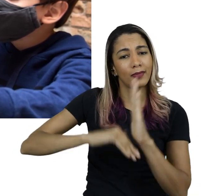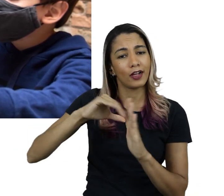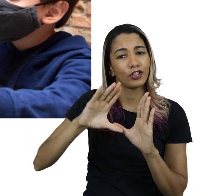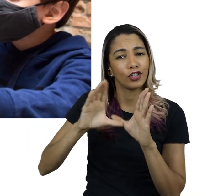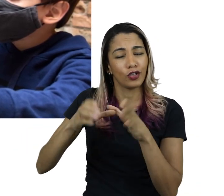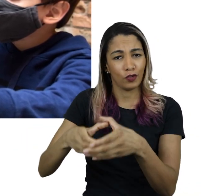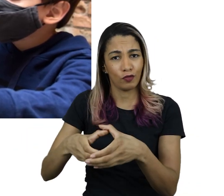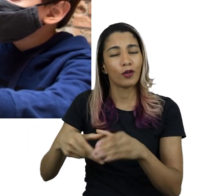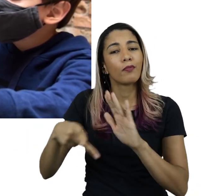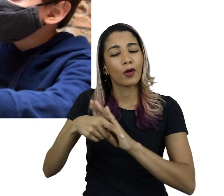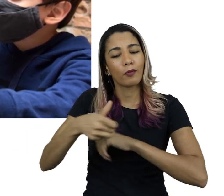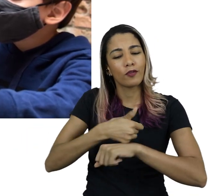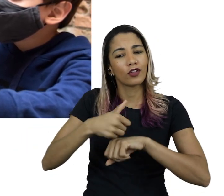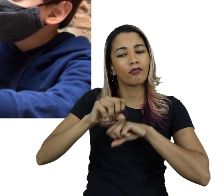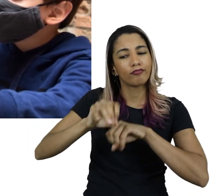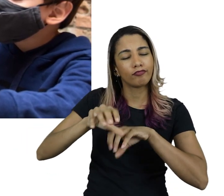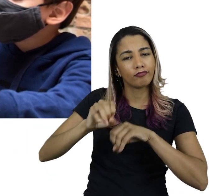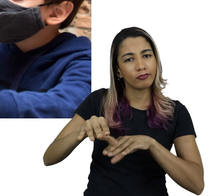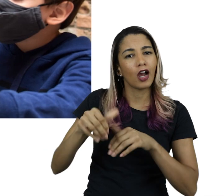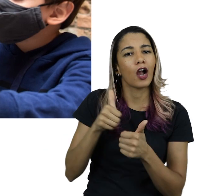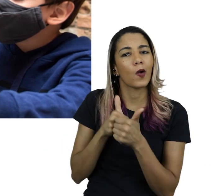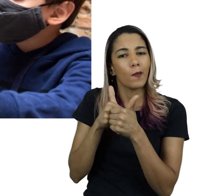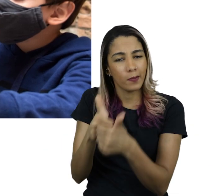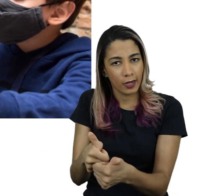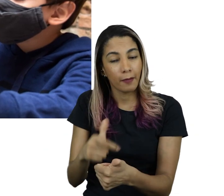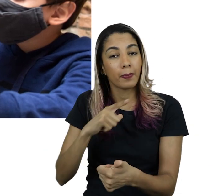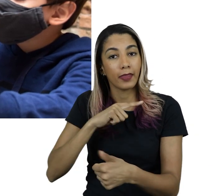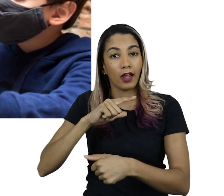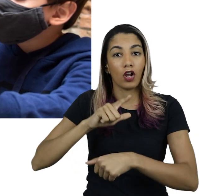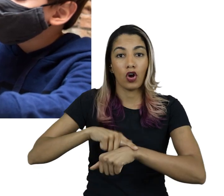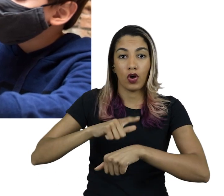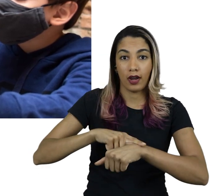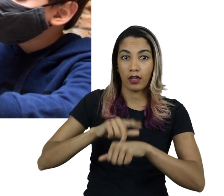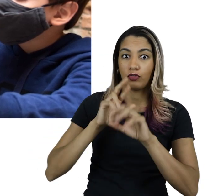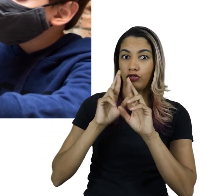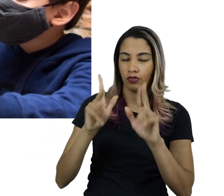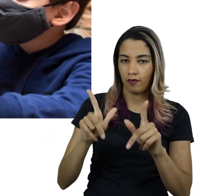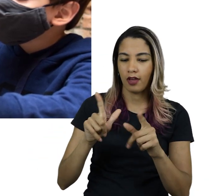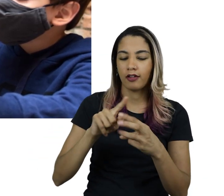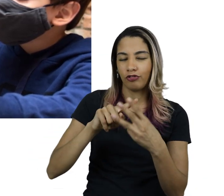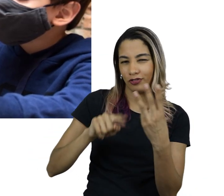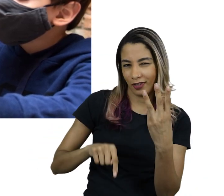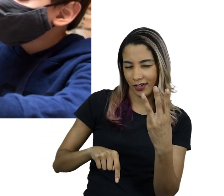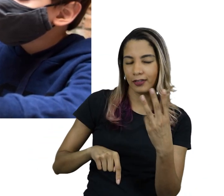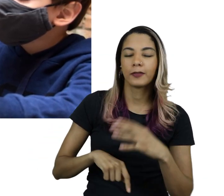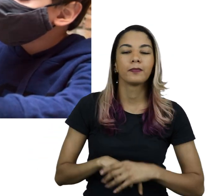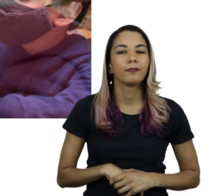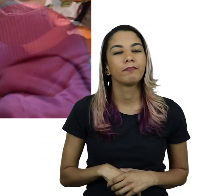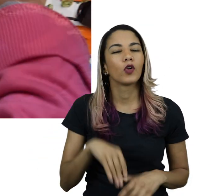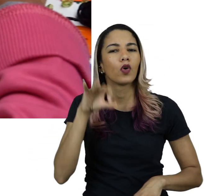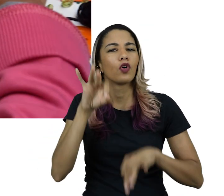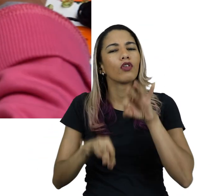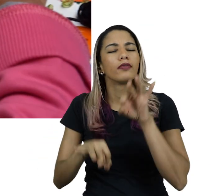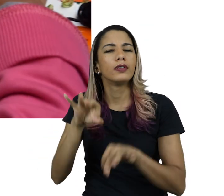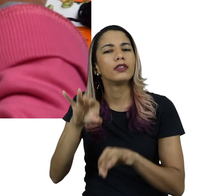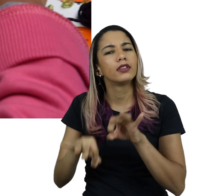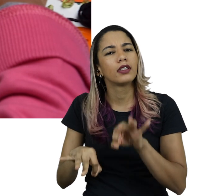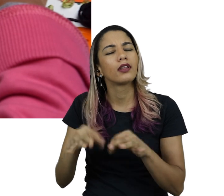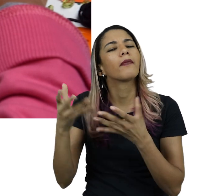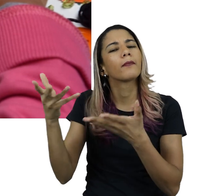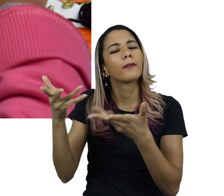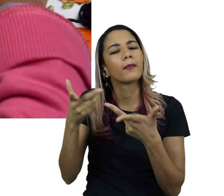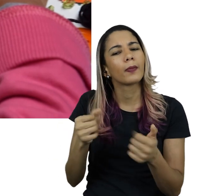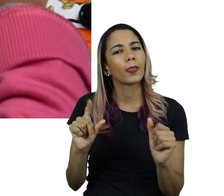coletivas, conduzidas pelos educadores do museu, que acontecem em três horários diferentes. Nas oficinas,